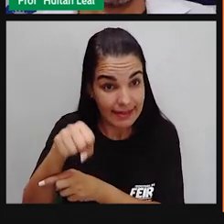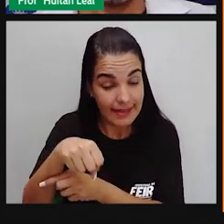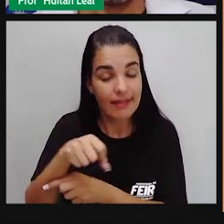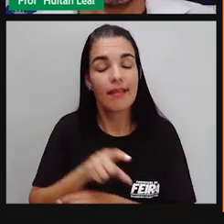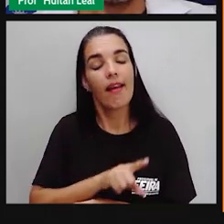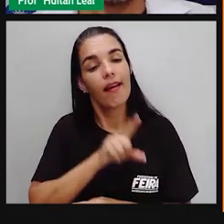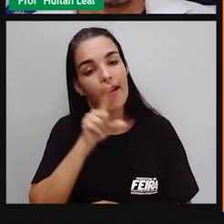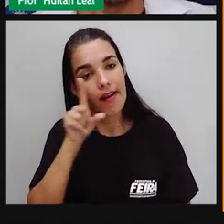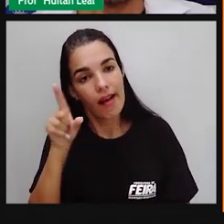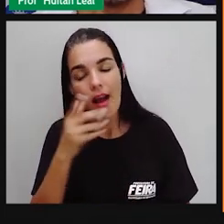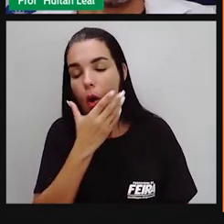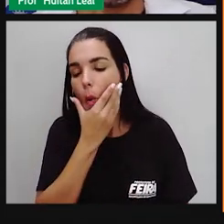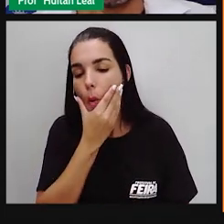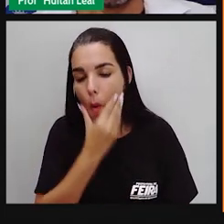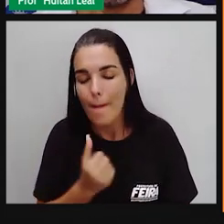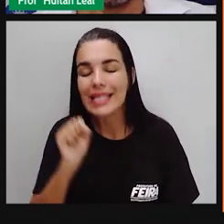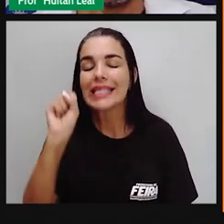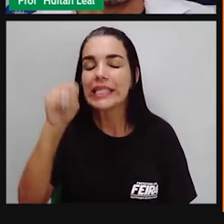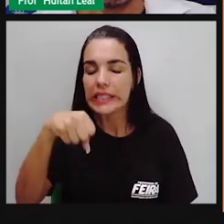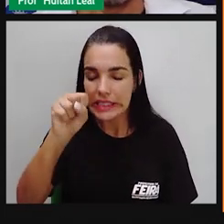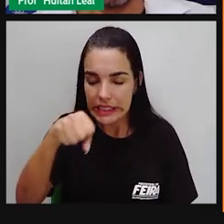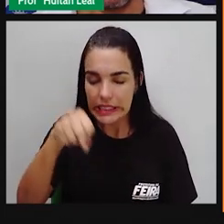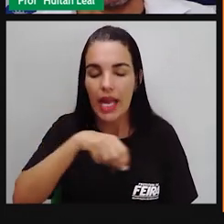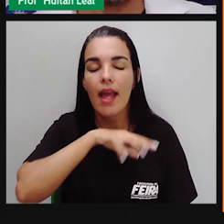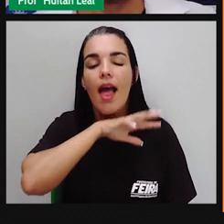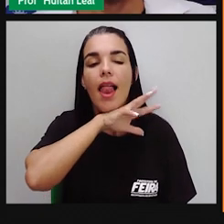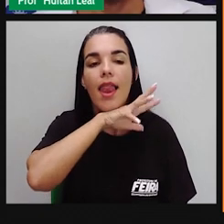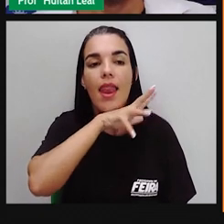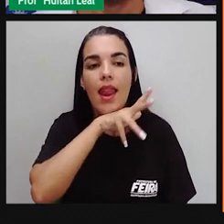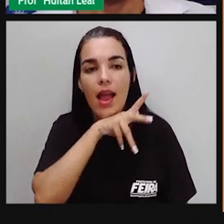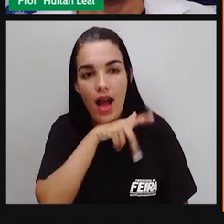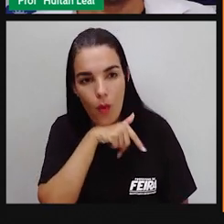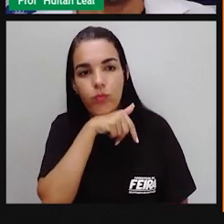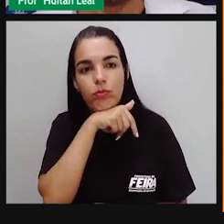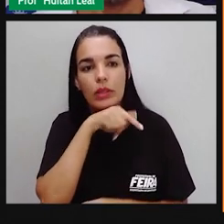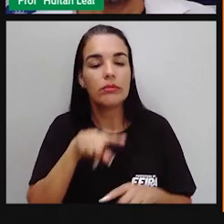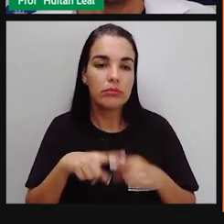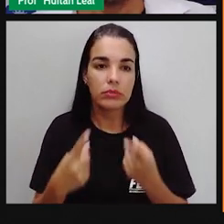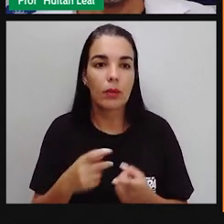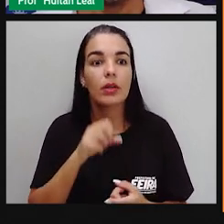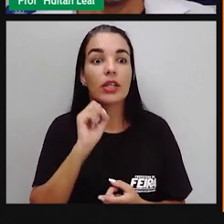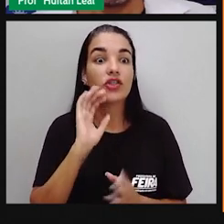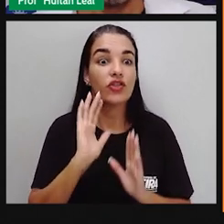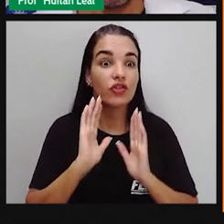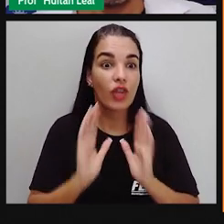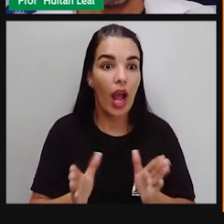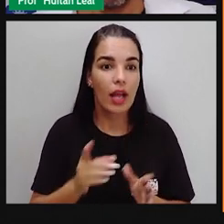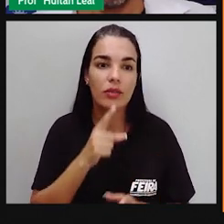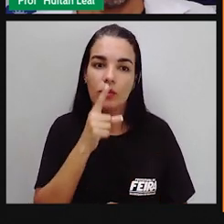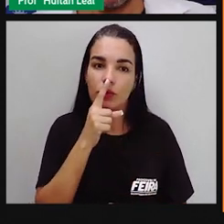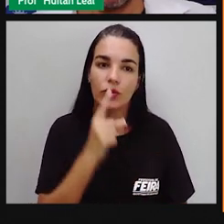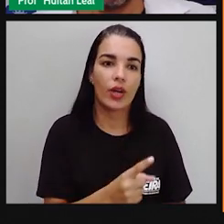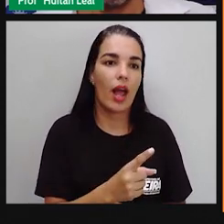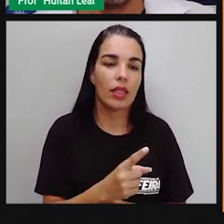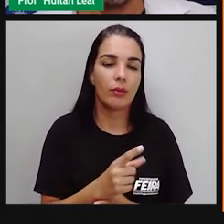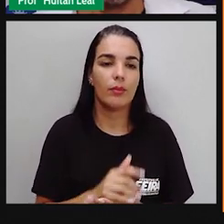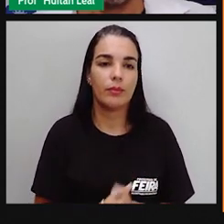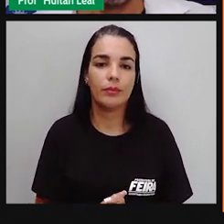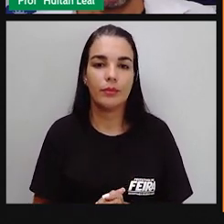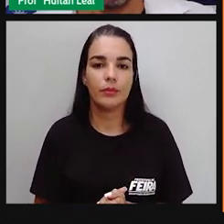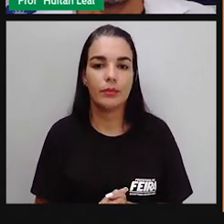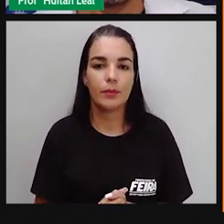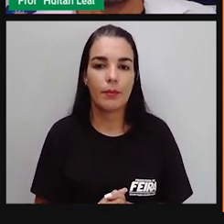metáfora, a comparação é direta. Esse rapaz é um leão e não esse rapaz é como um leão.